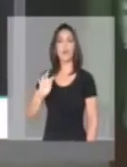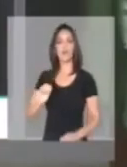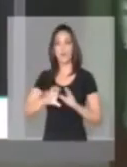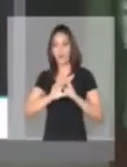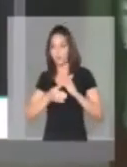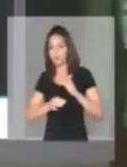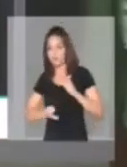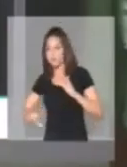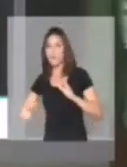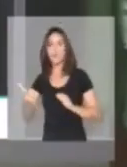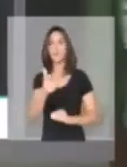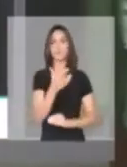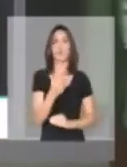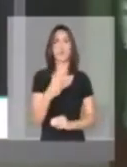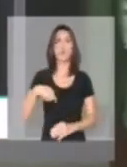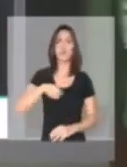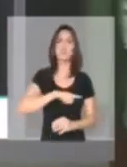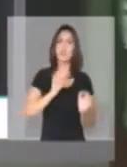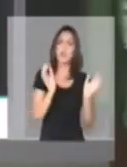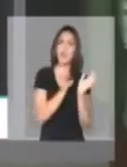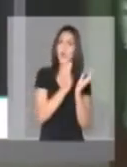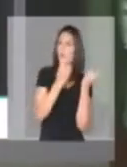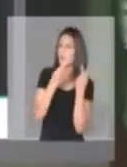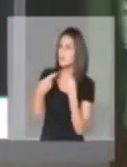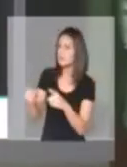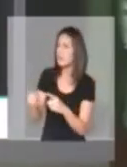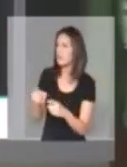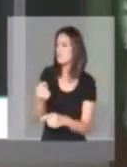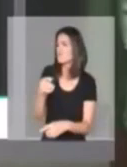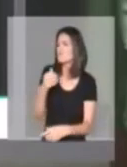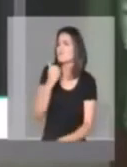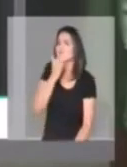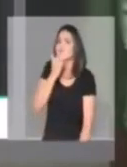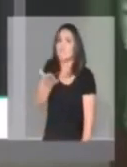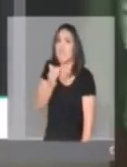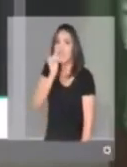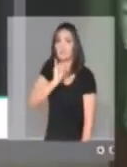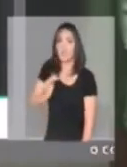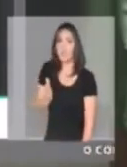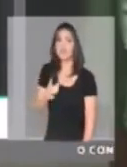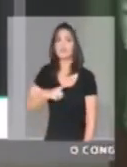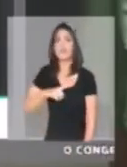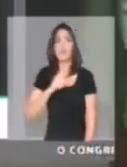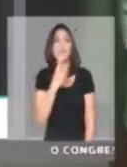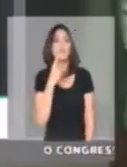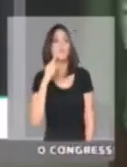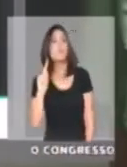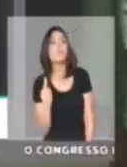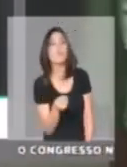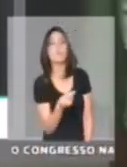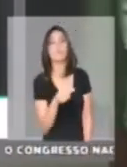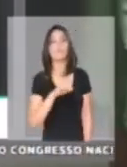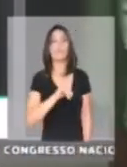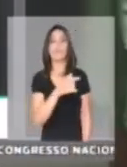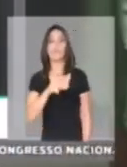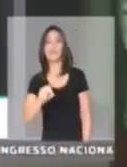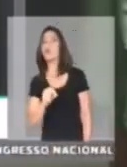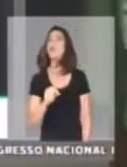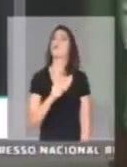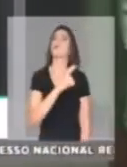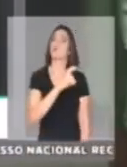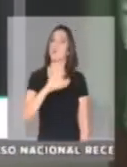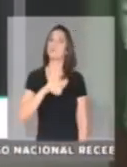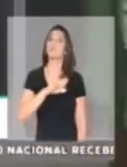situação ou oposição pela oposição, tem cerca de 1,5 milhão de jovens fora da escola. Acredito que não foi apressivo de